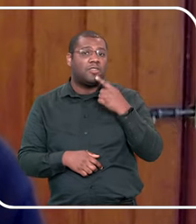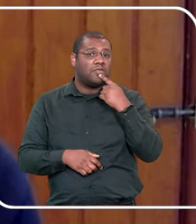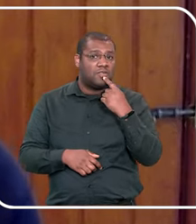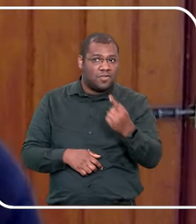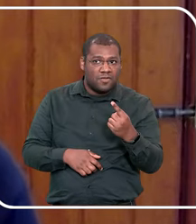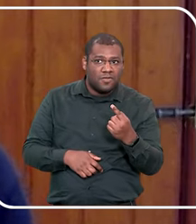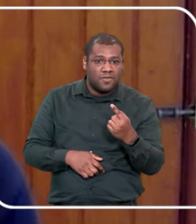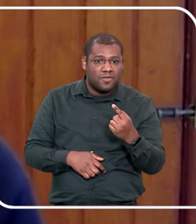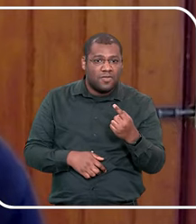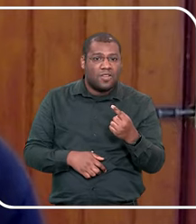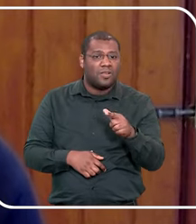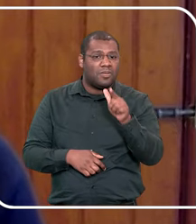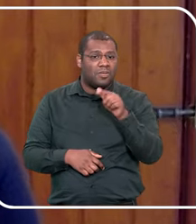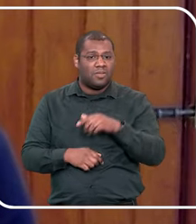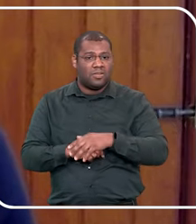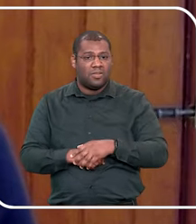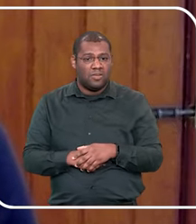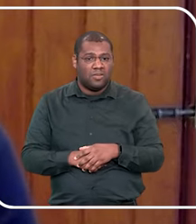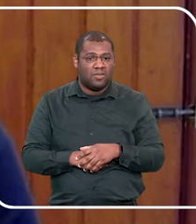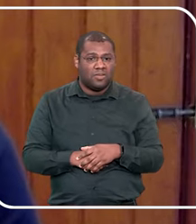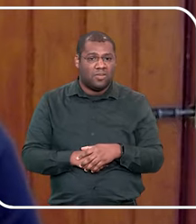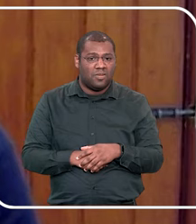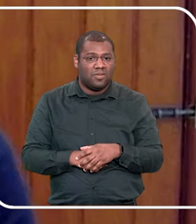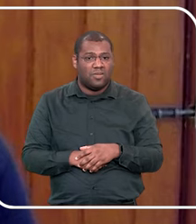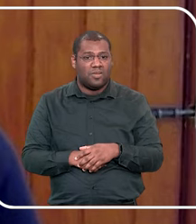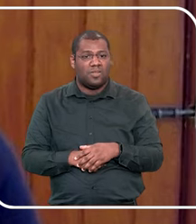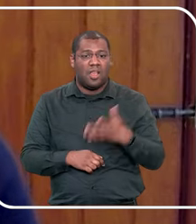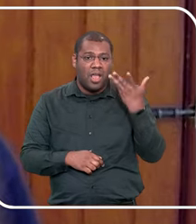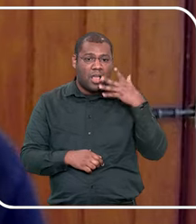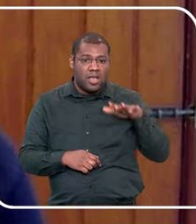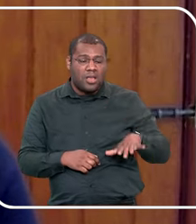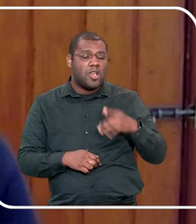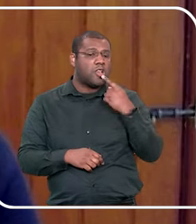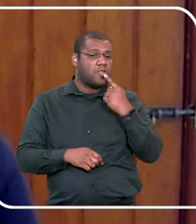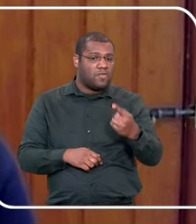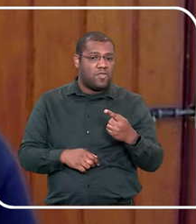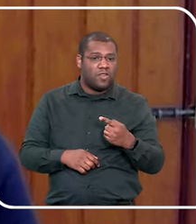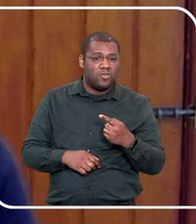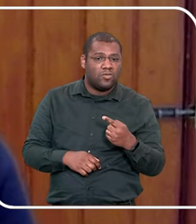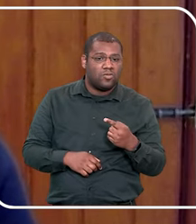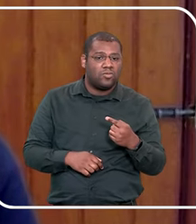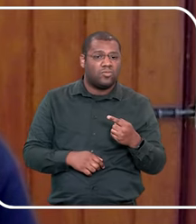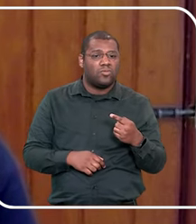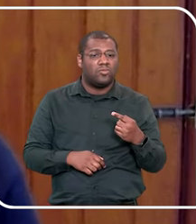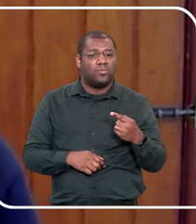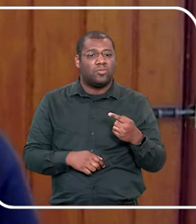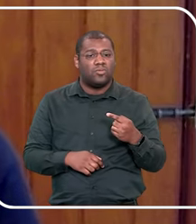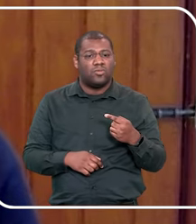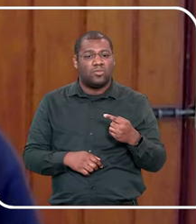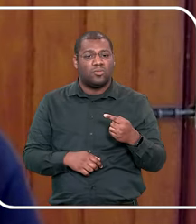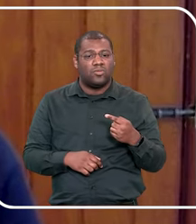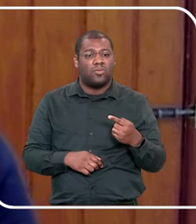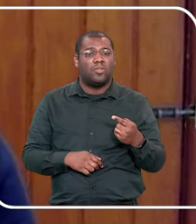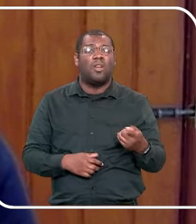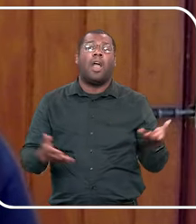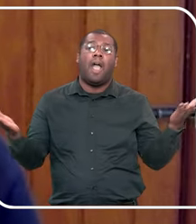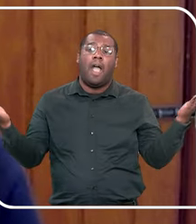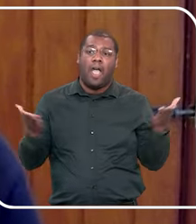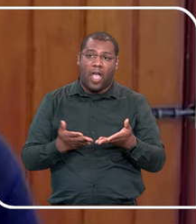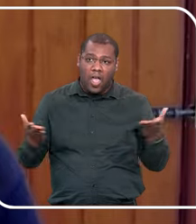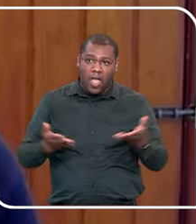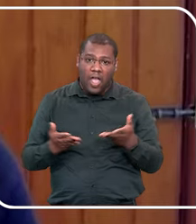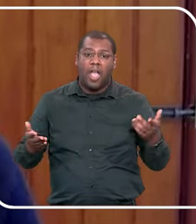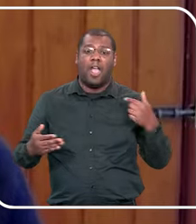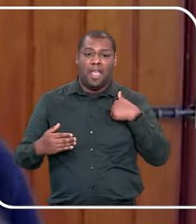falando errado, parte íntima, e ela mesma já falava, agora eu vou vestir a fralda na minha parte